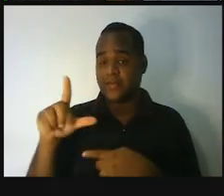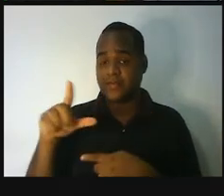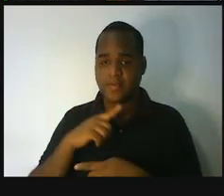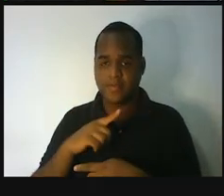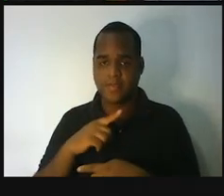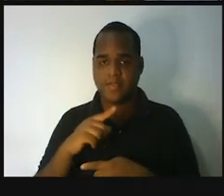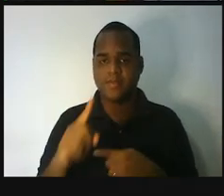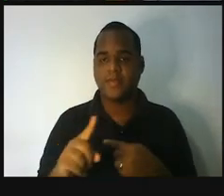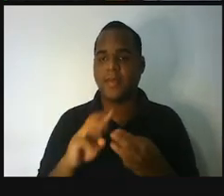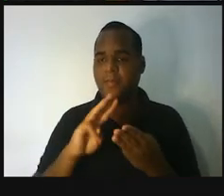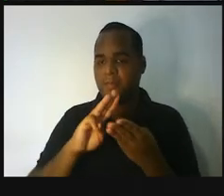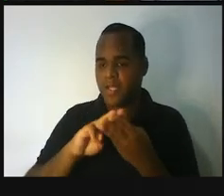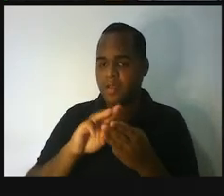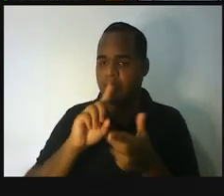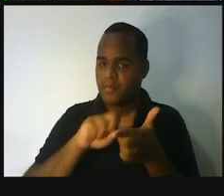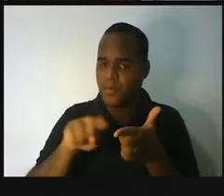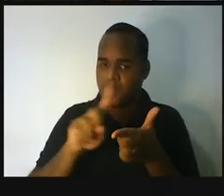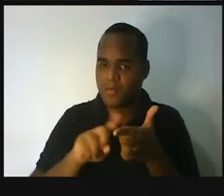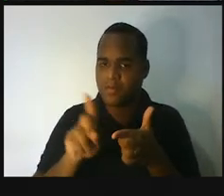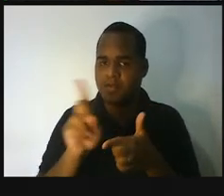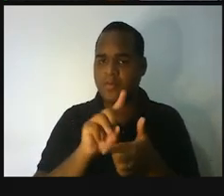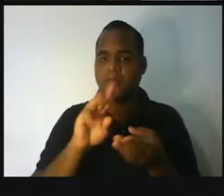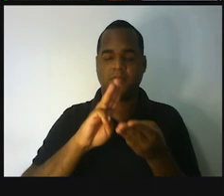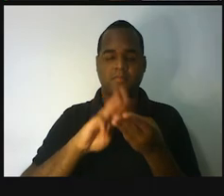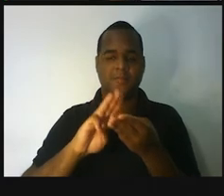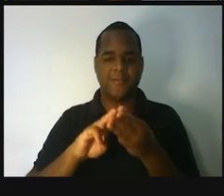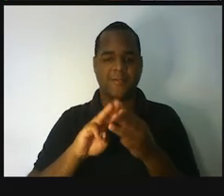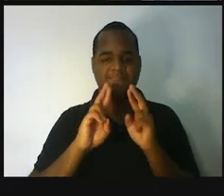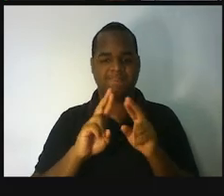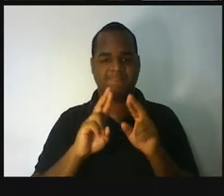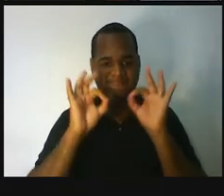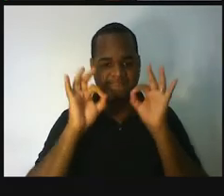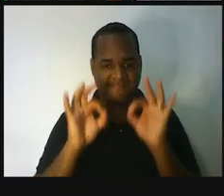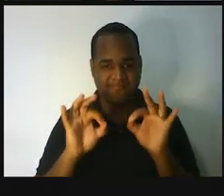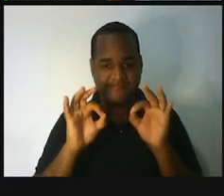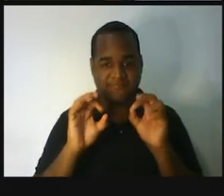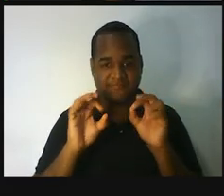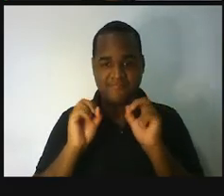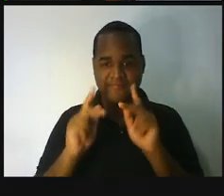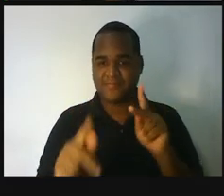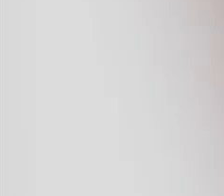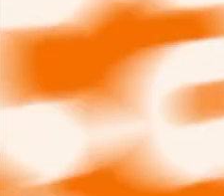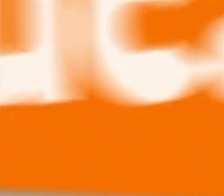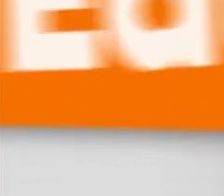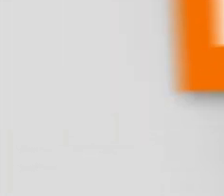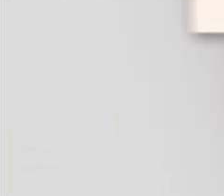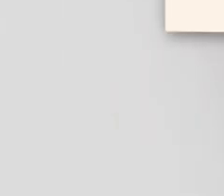Não esquece que matemática é um problema, matemática é solução. Bye, bye.